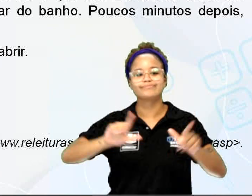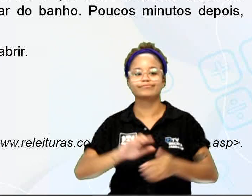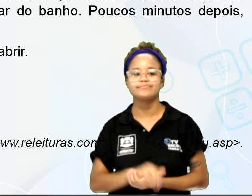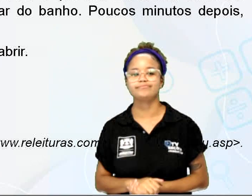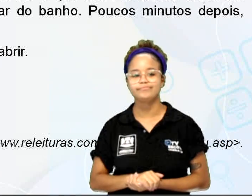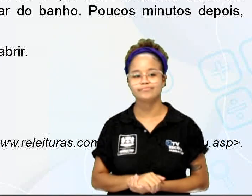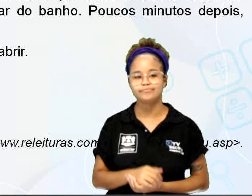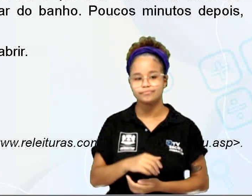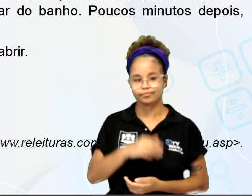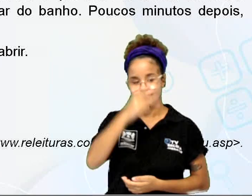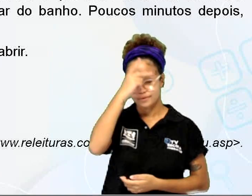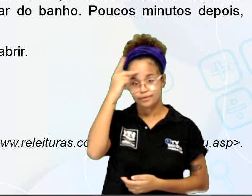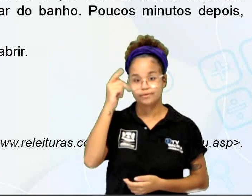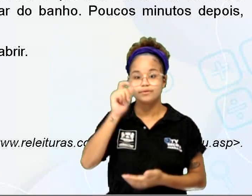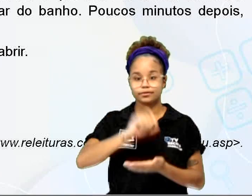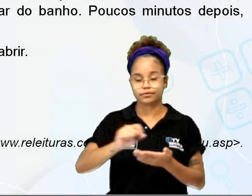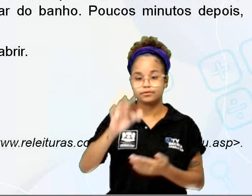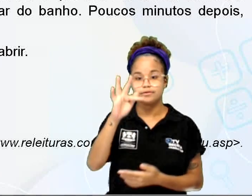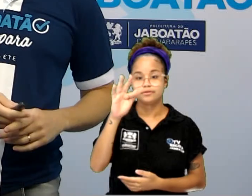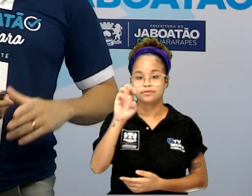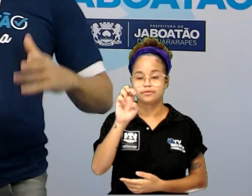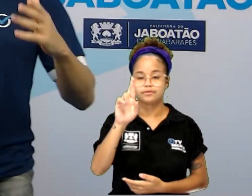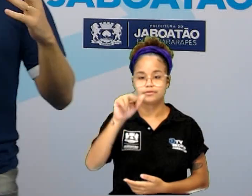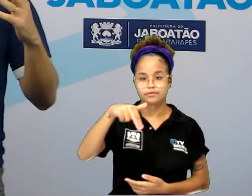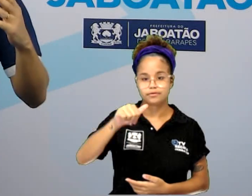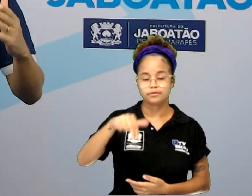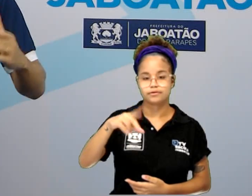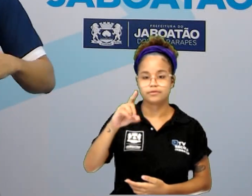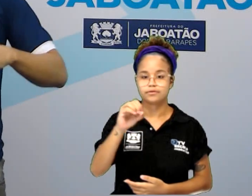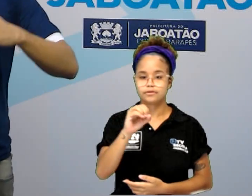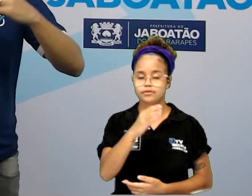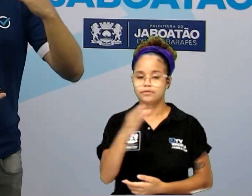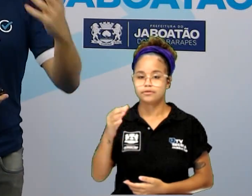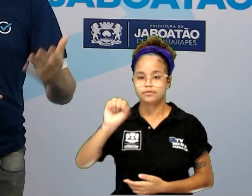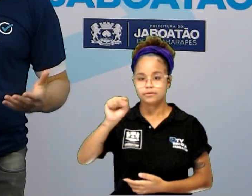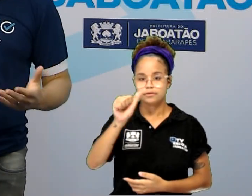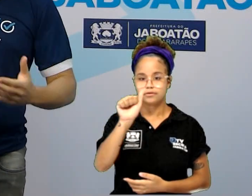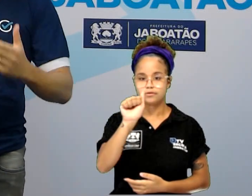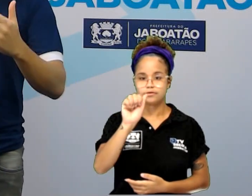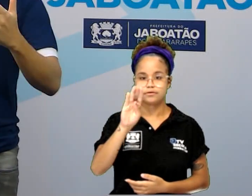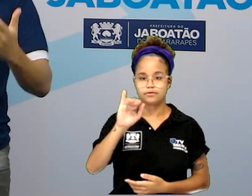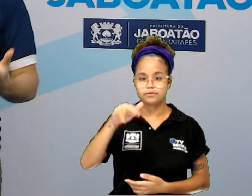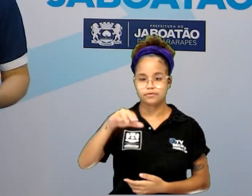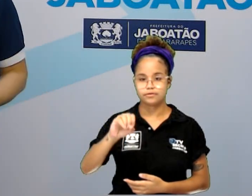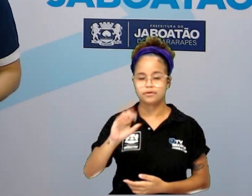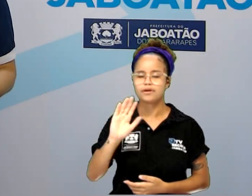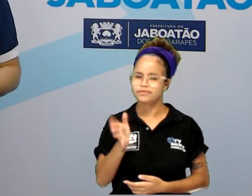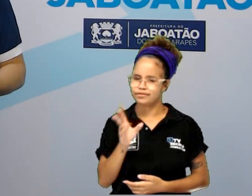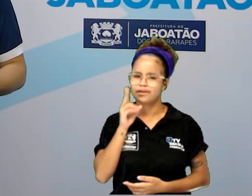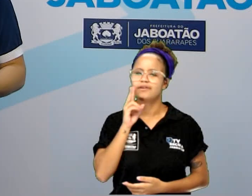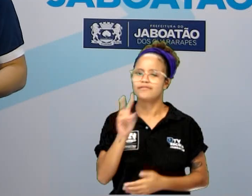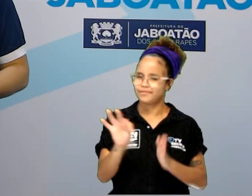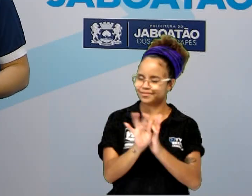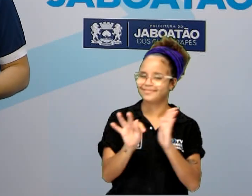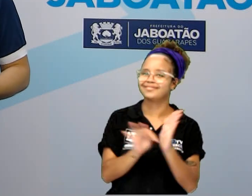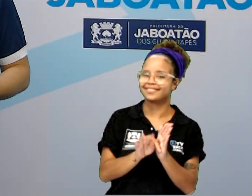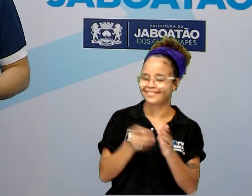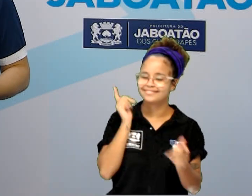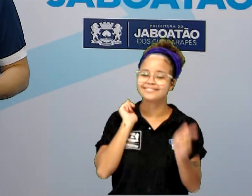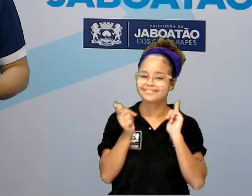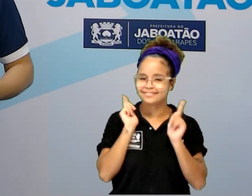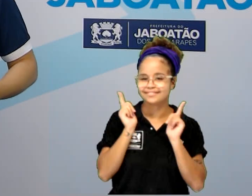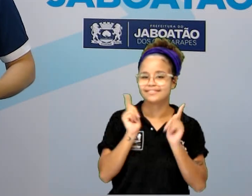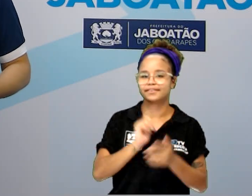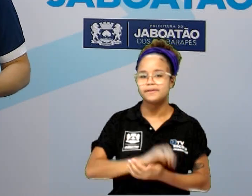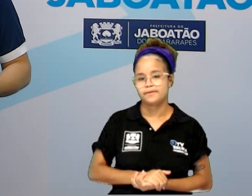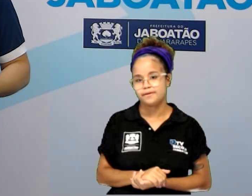Sabino. Então, gente, essa crânica do Sabino, a gente já teve a oportunidade de ver esse texto, é texto divertido, ele leva a gente